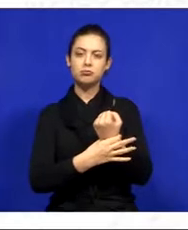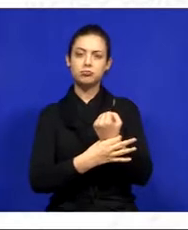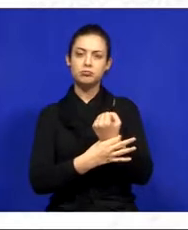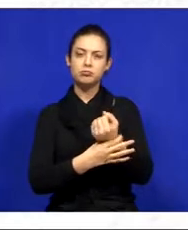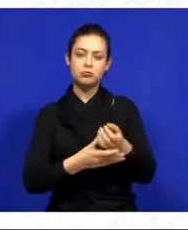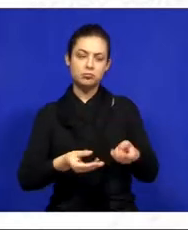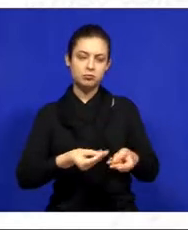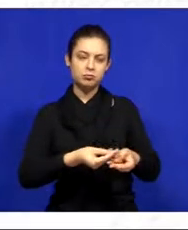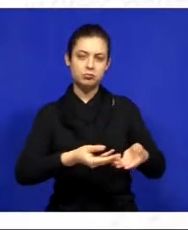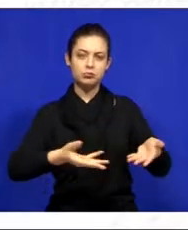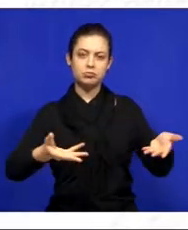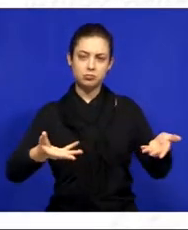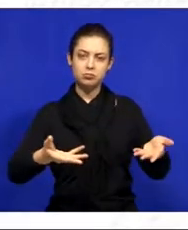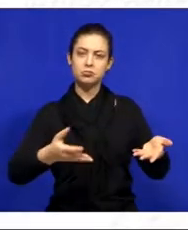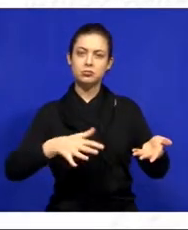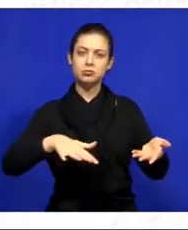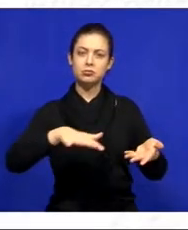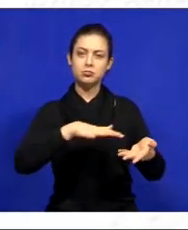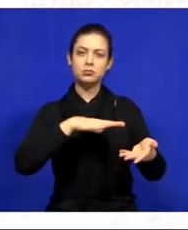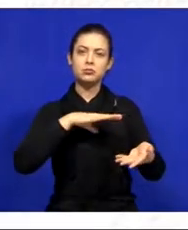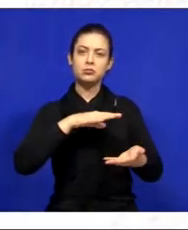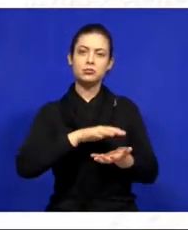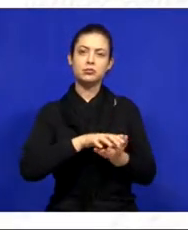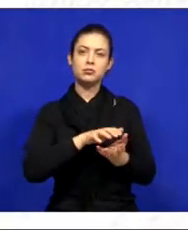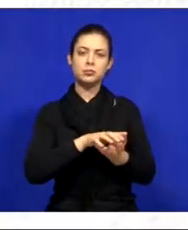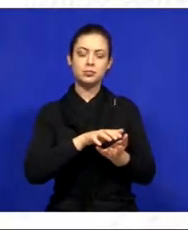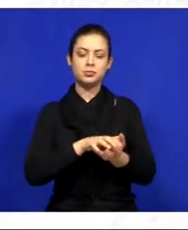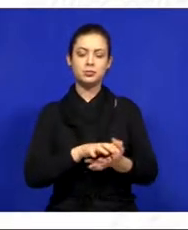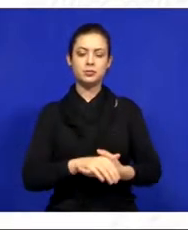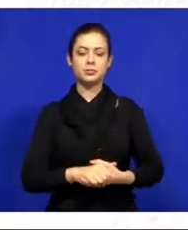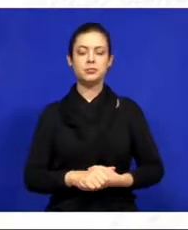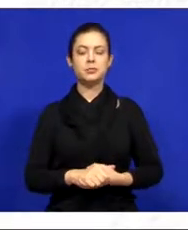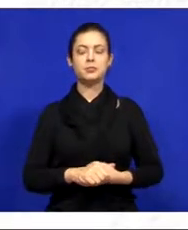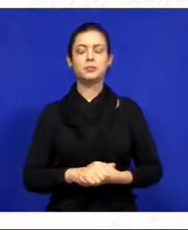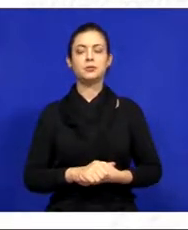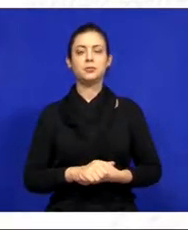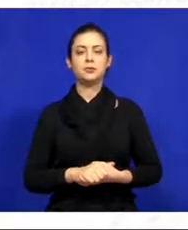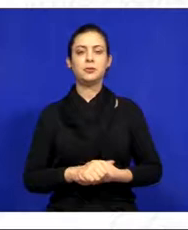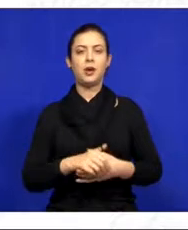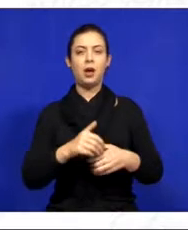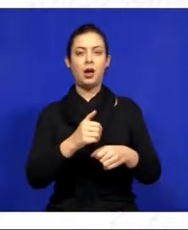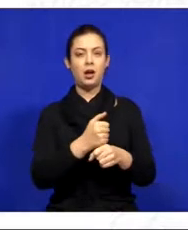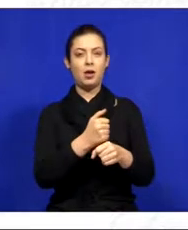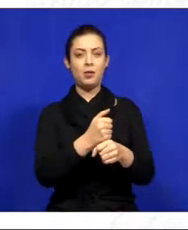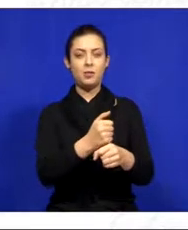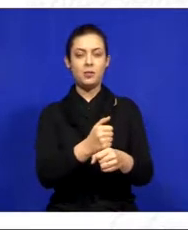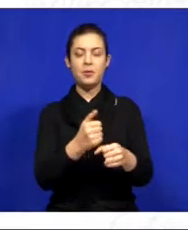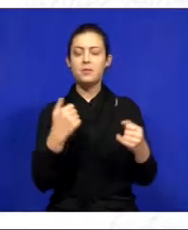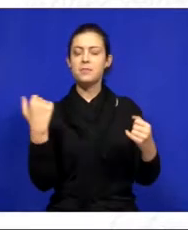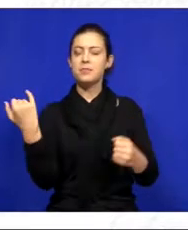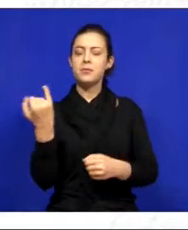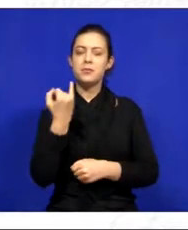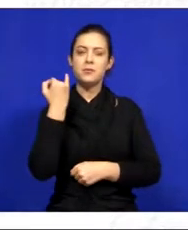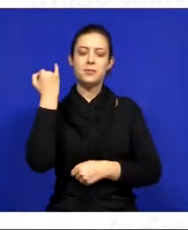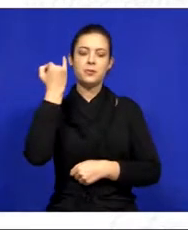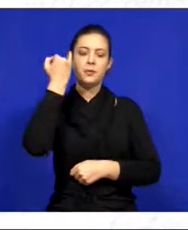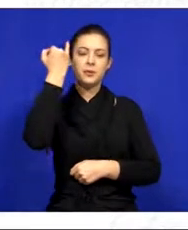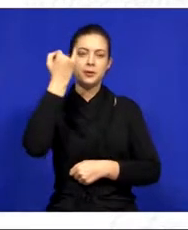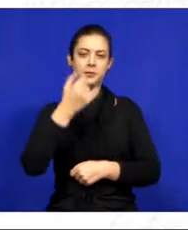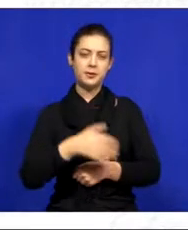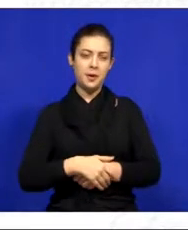aos munícipes, aos moradores da cidade de Jacareí. Uma obra de extrema importância